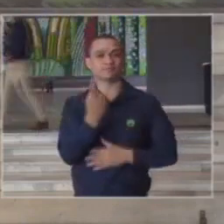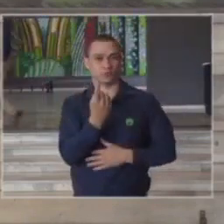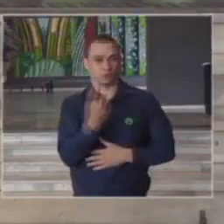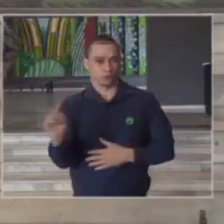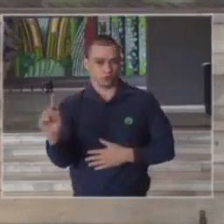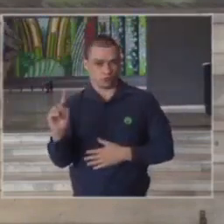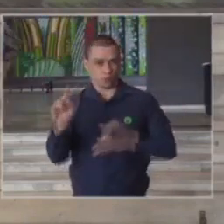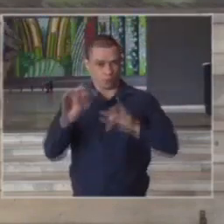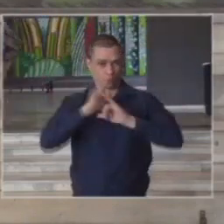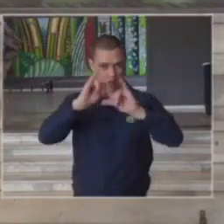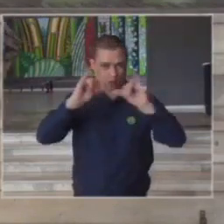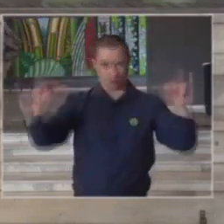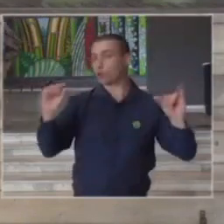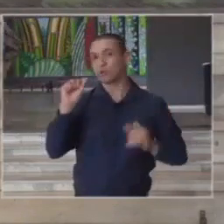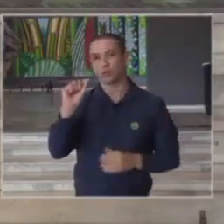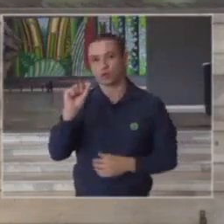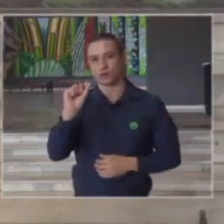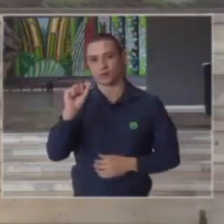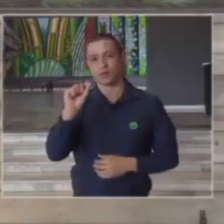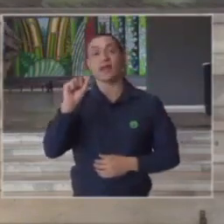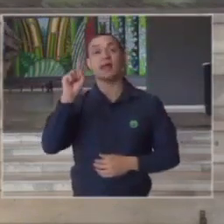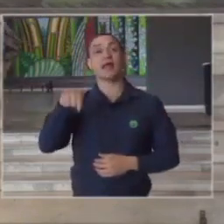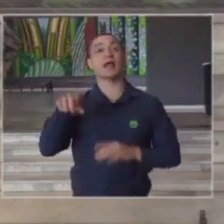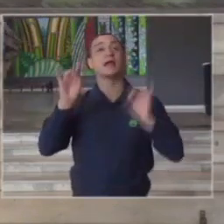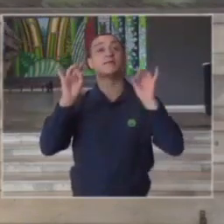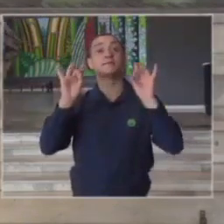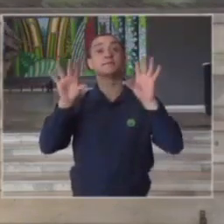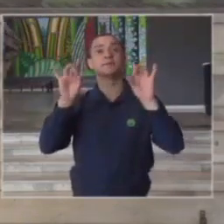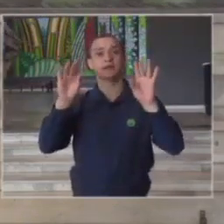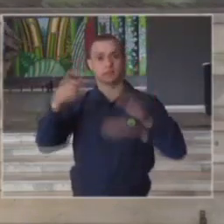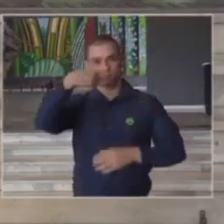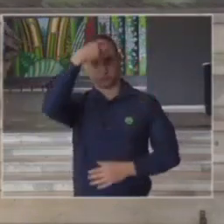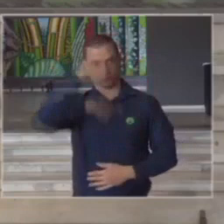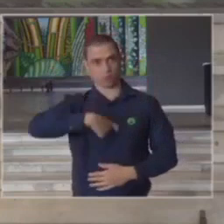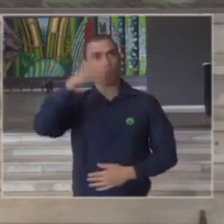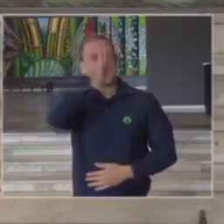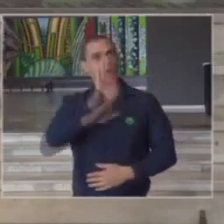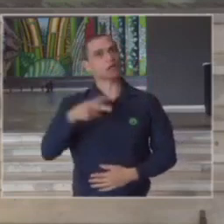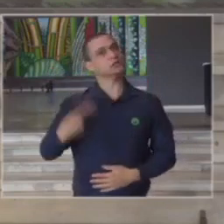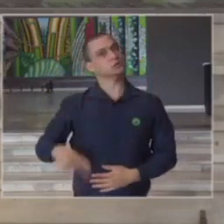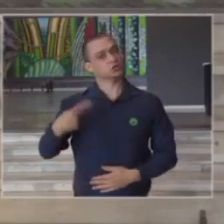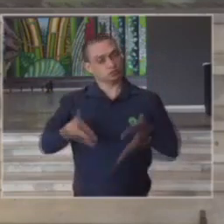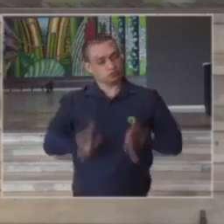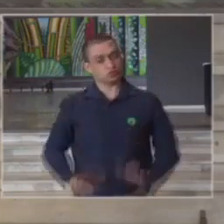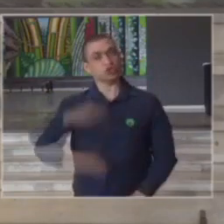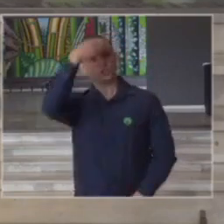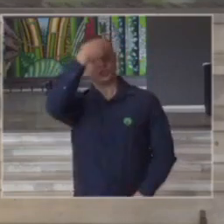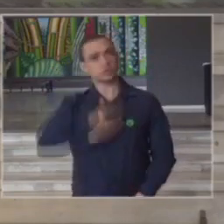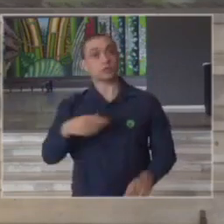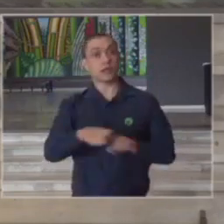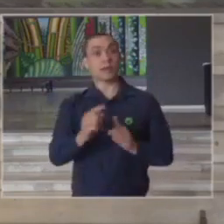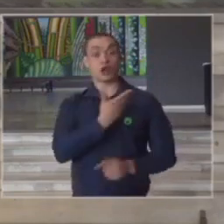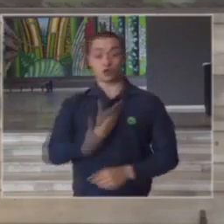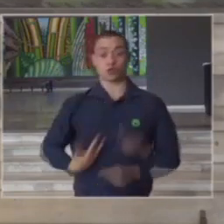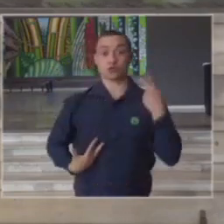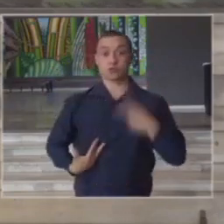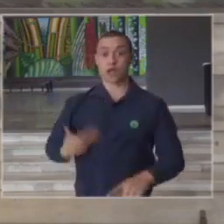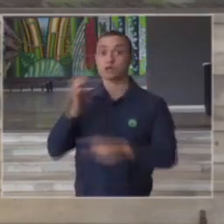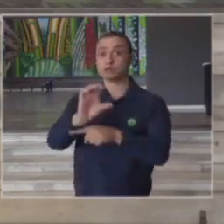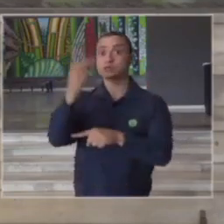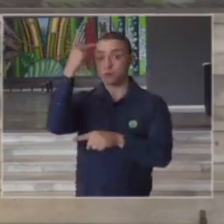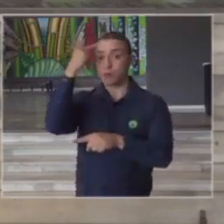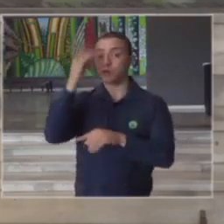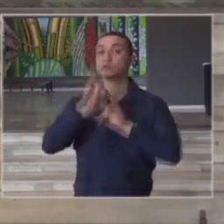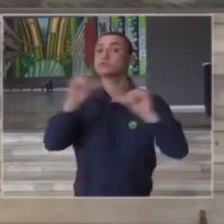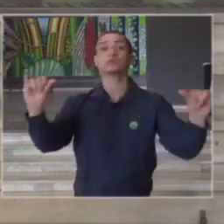nas mensagens um pronunciamento como brasileiro como cidadão e como governador do estado de